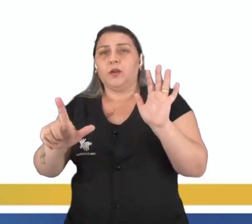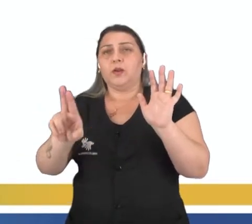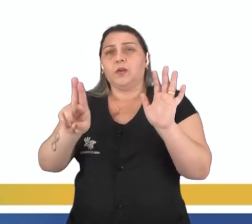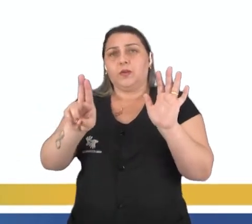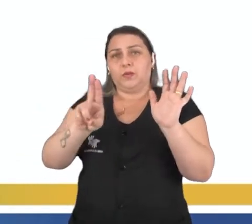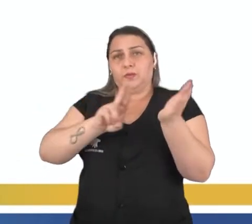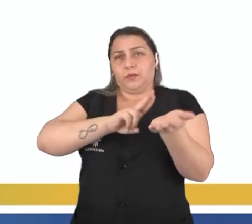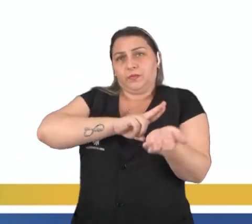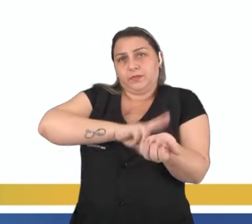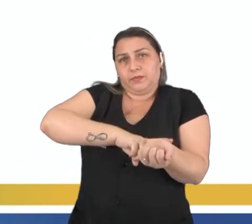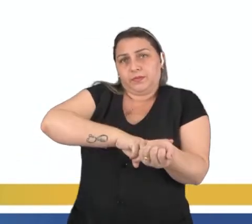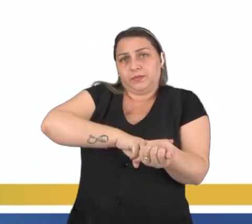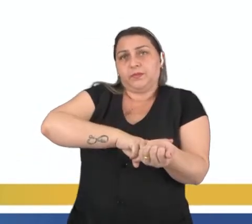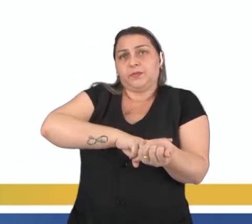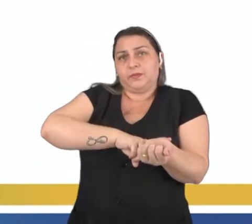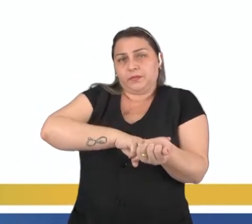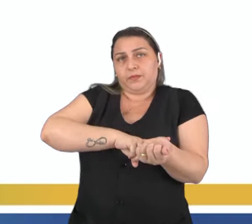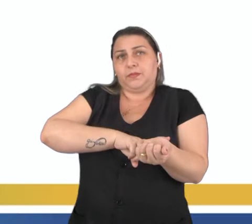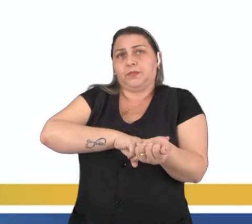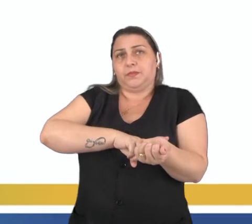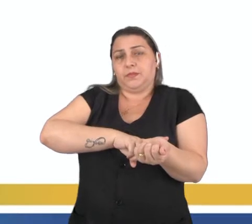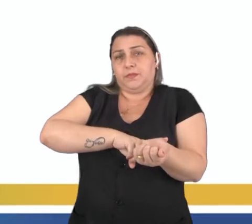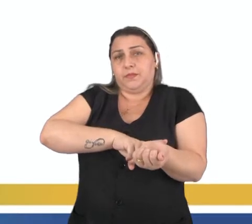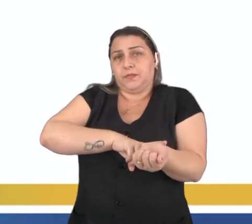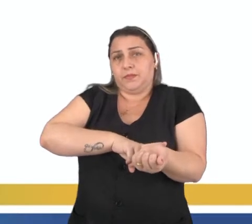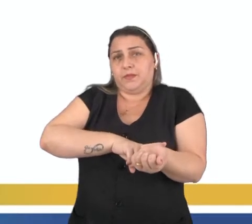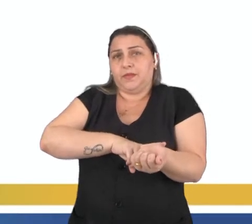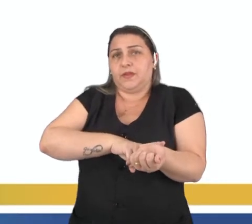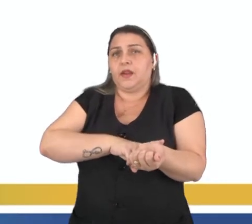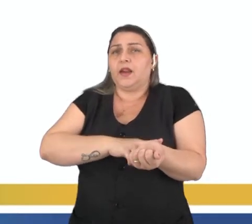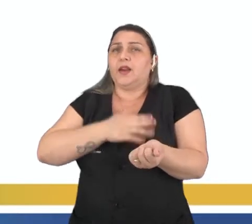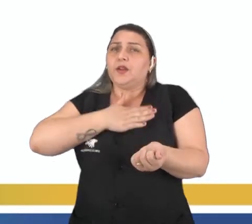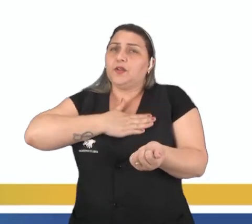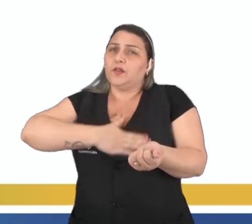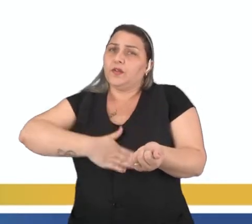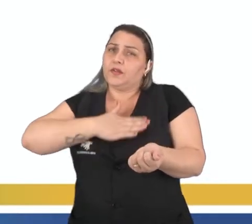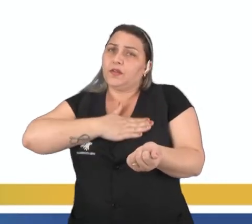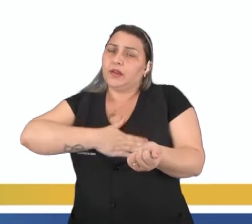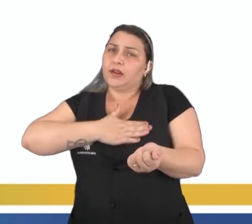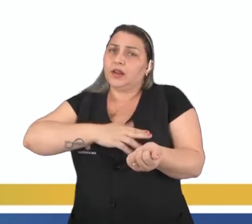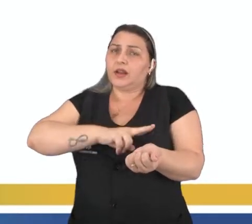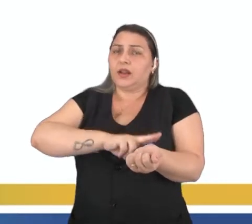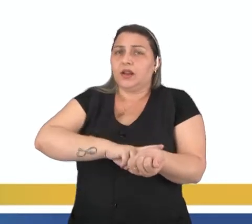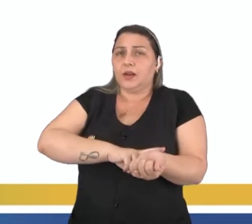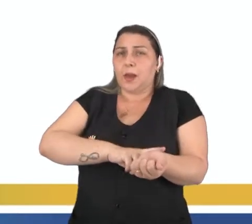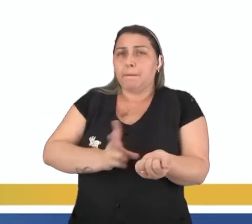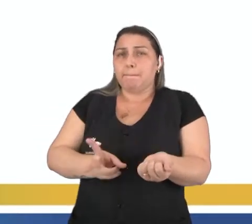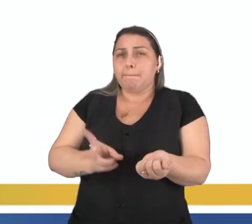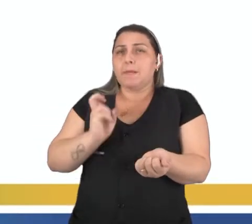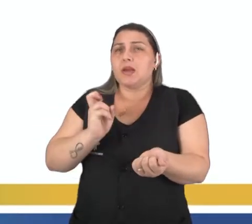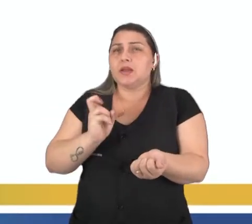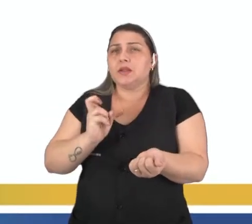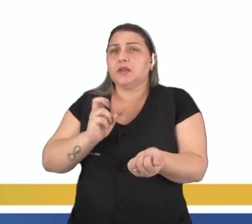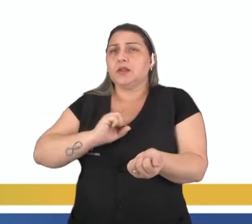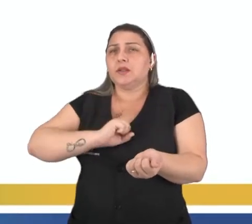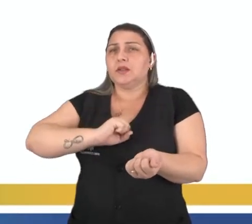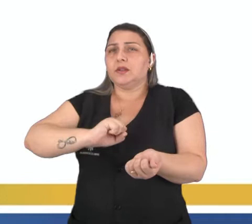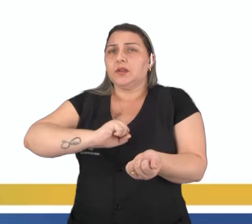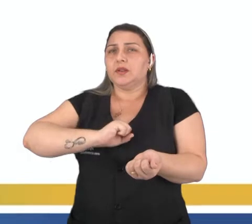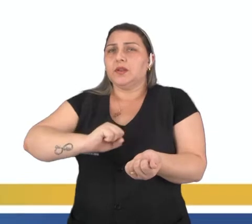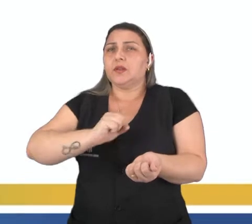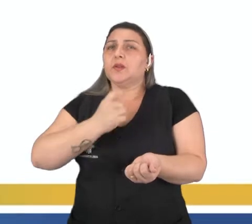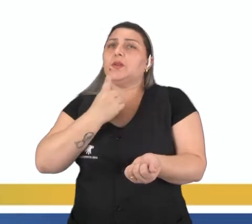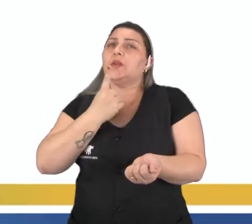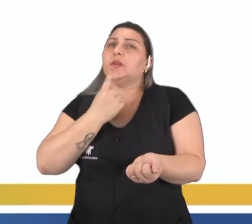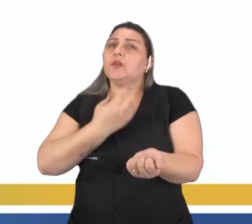médio da mão esquerda. Pressione suavemente essa área do punho direito, até que perceba o pulsado do fluxo